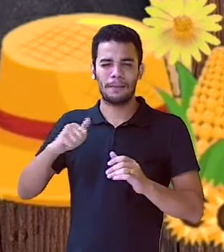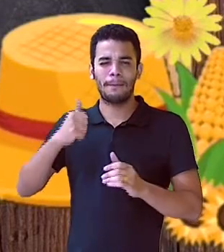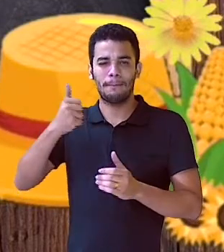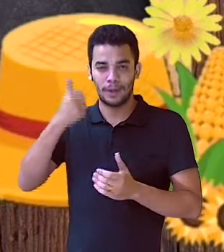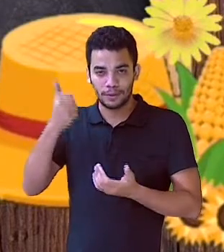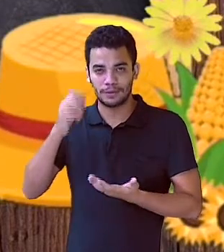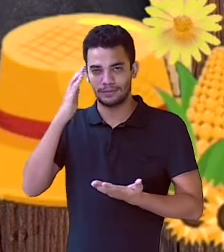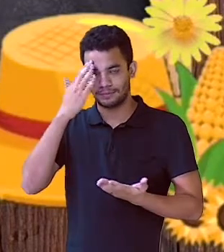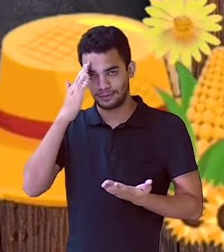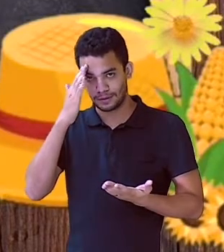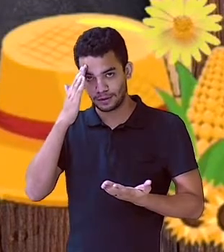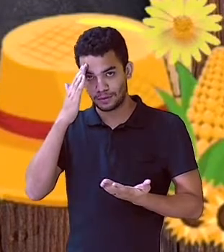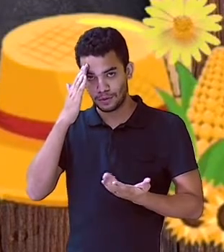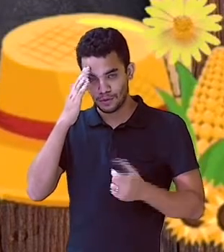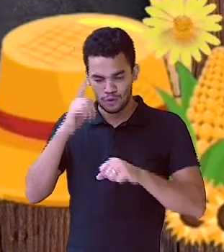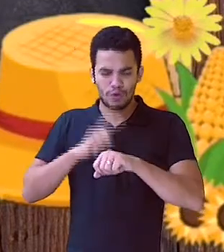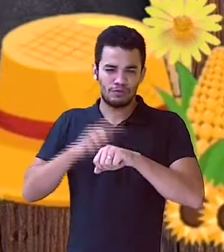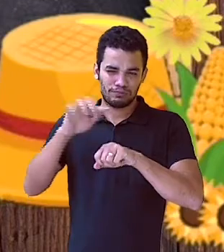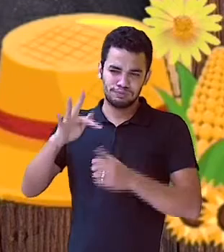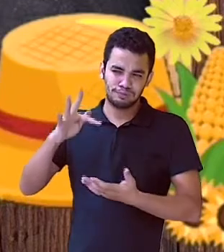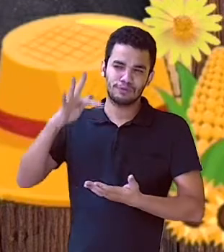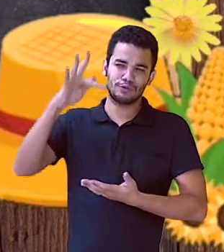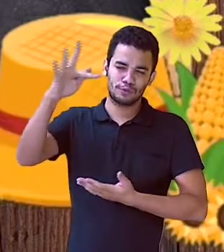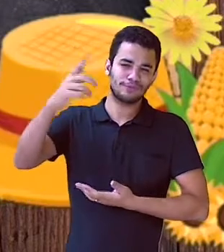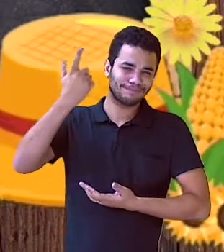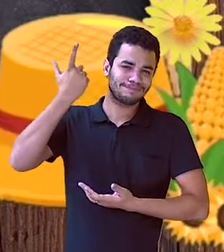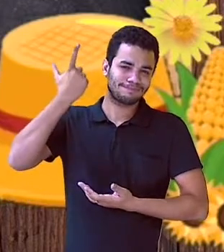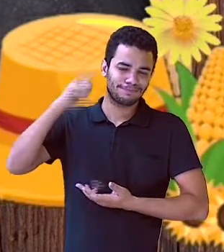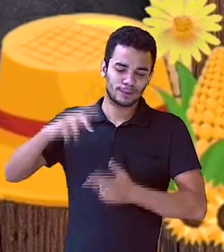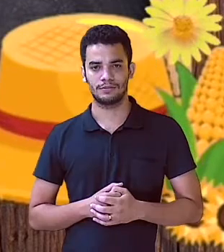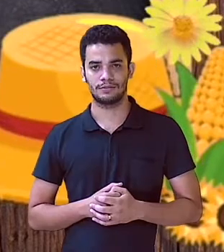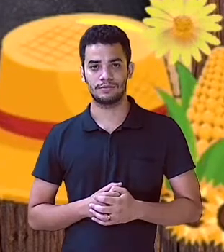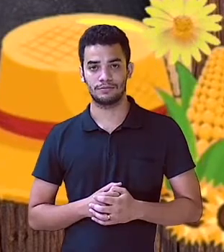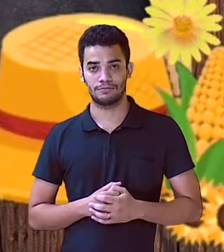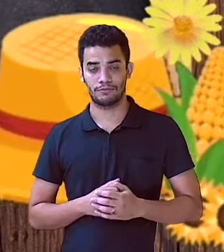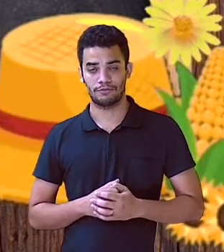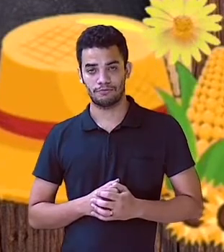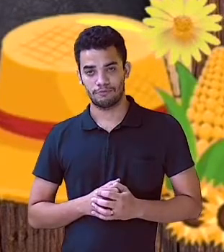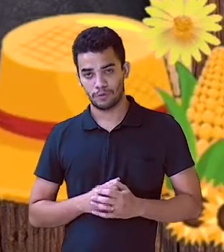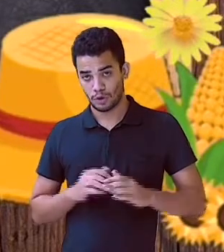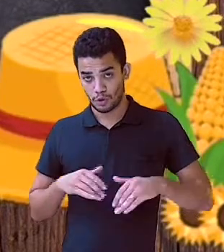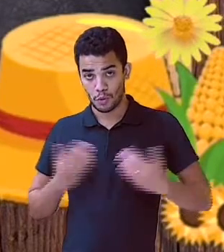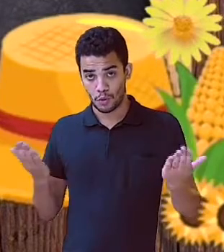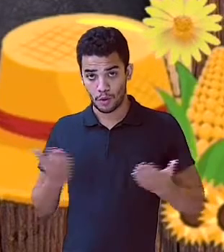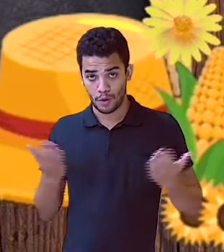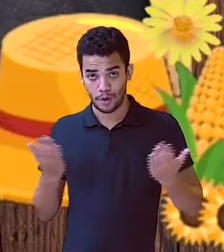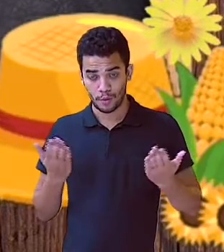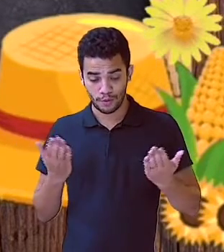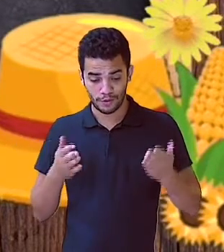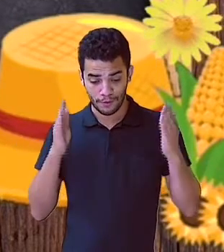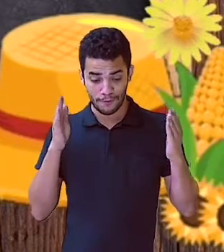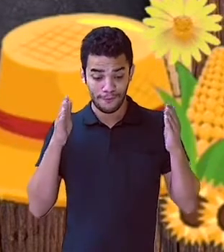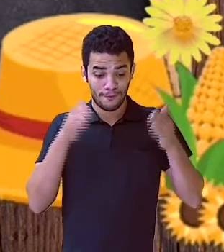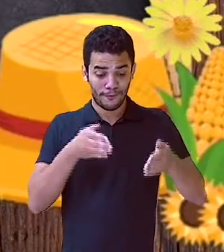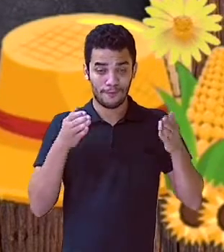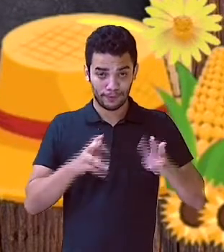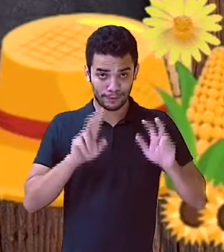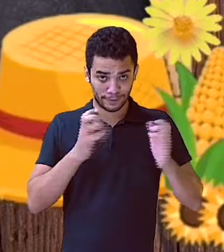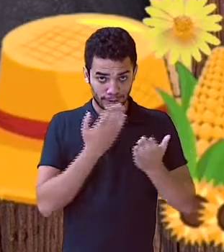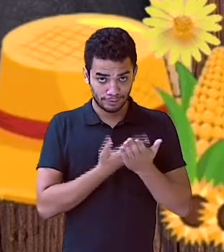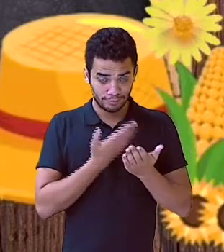Mas a nossa hora vai chegar. Quem sabe no próximo ano, não é mesmo? Então, vamos voltar para o assunto de hoje.